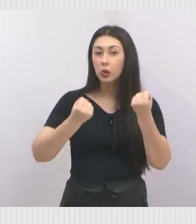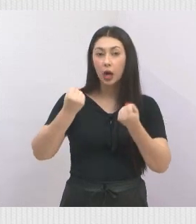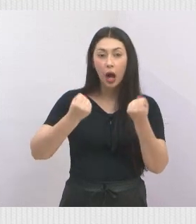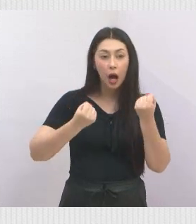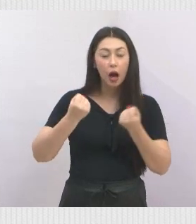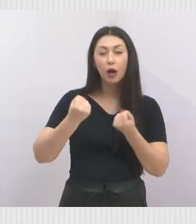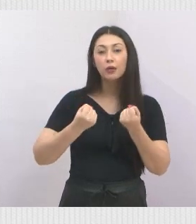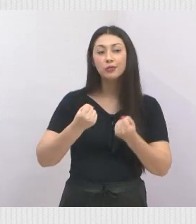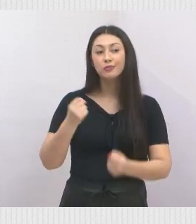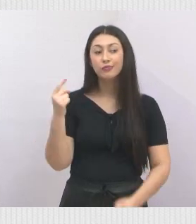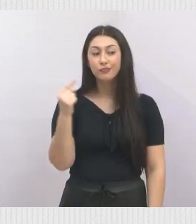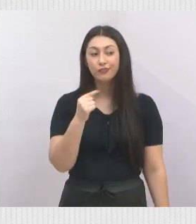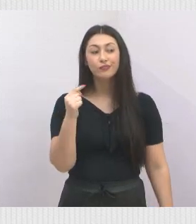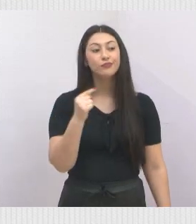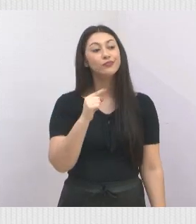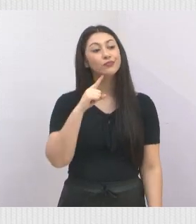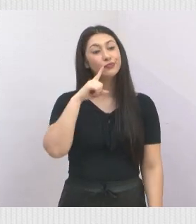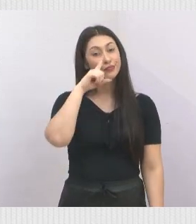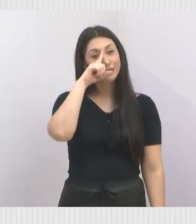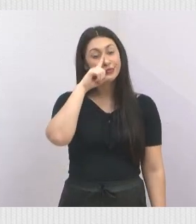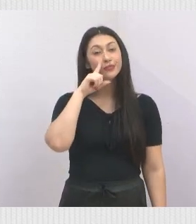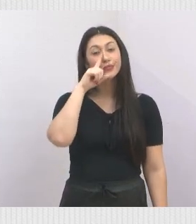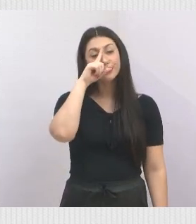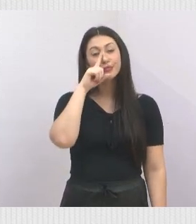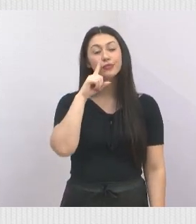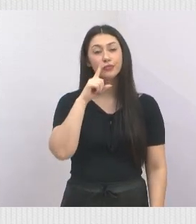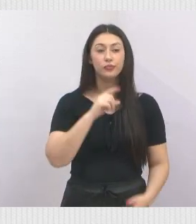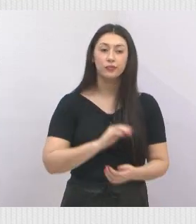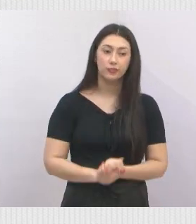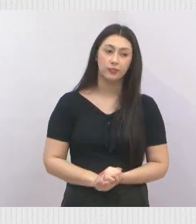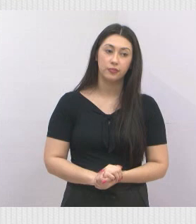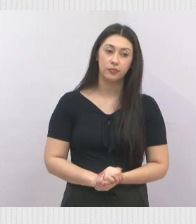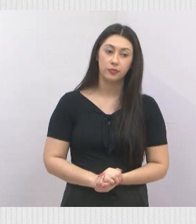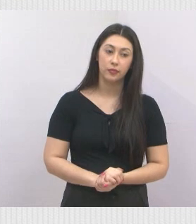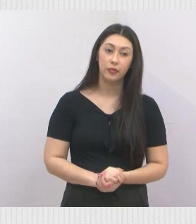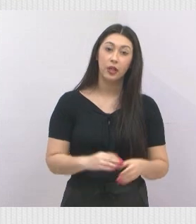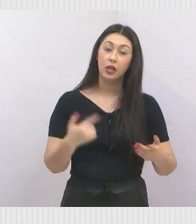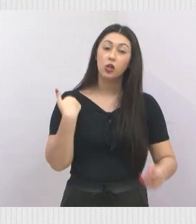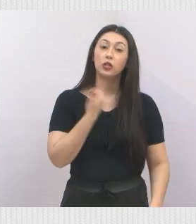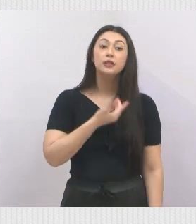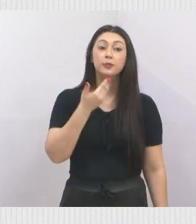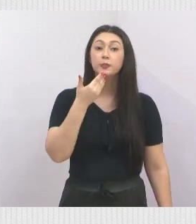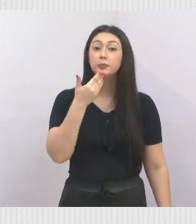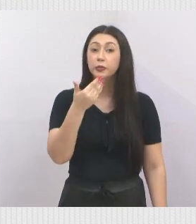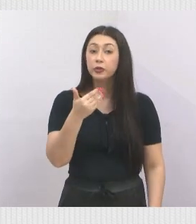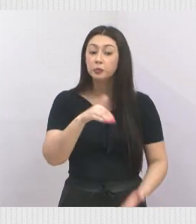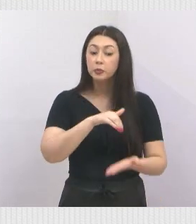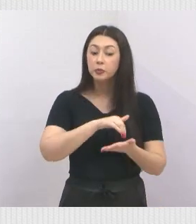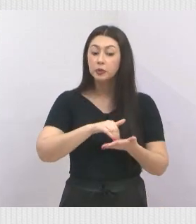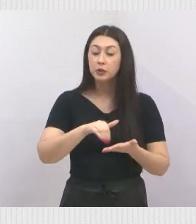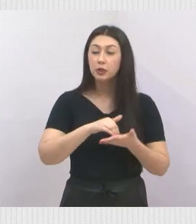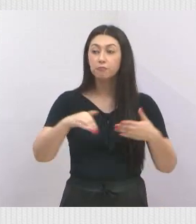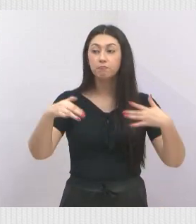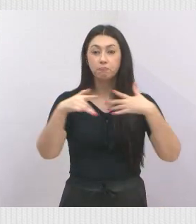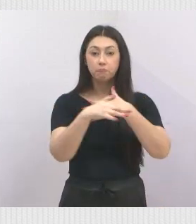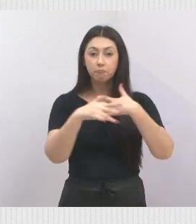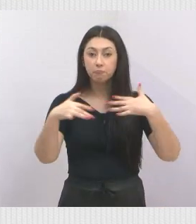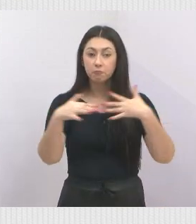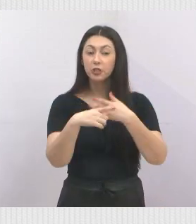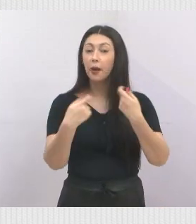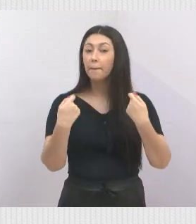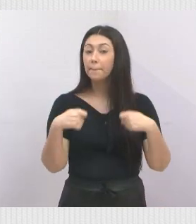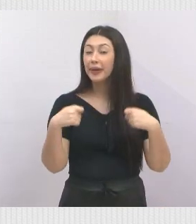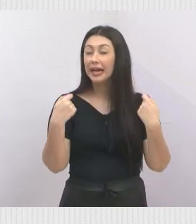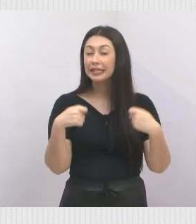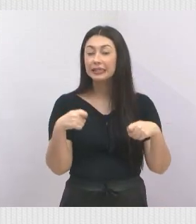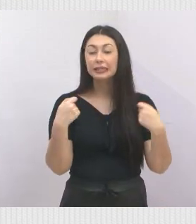fica muito perigoso. Então, nós solicitamos a mobilidade urbana que faça o mais